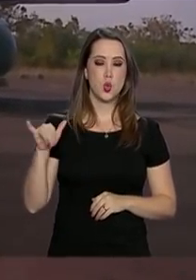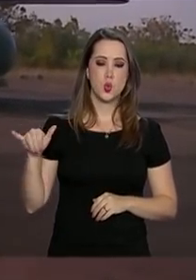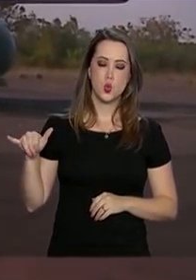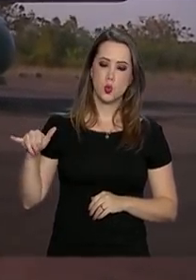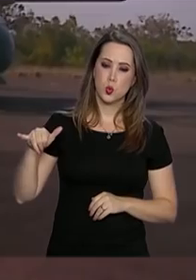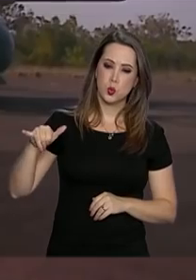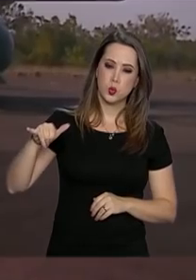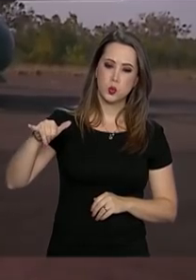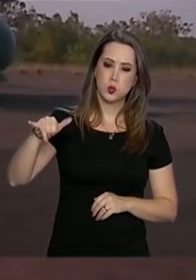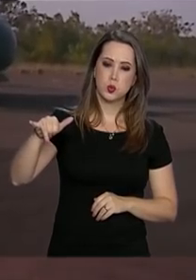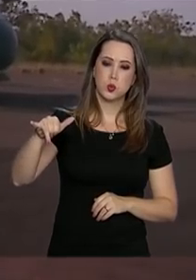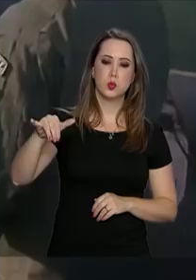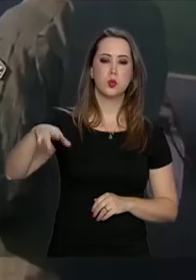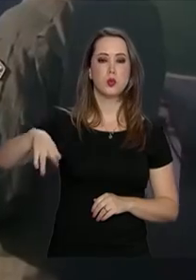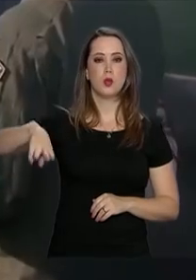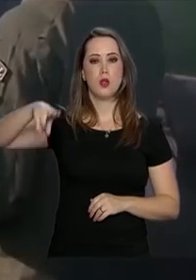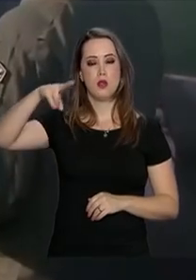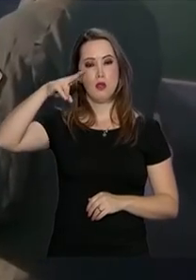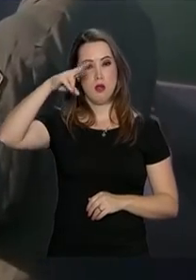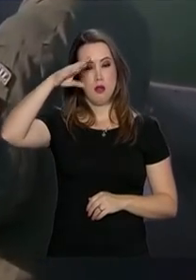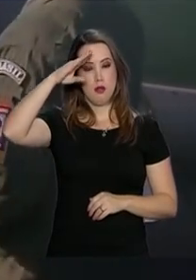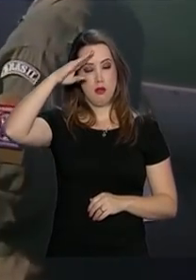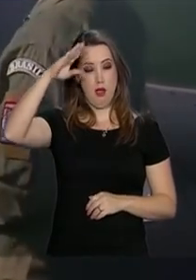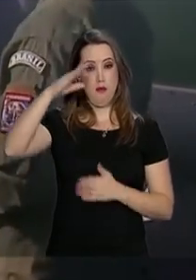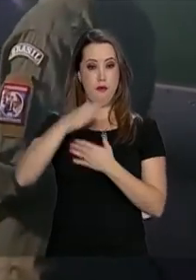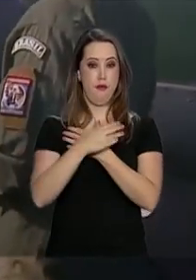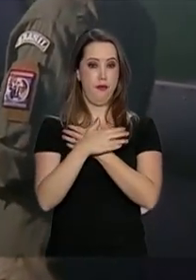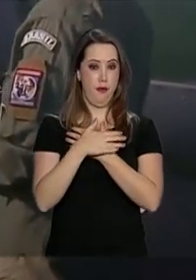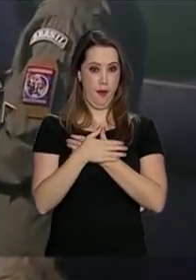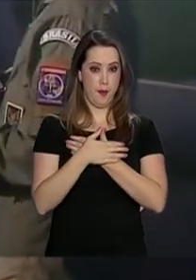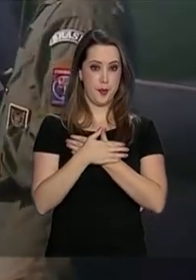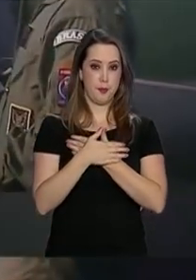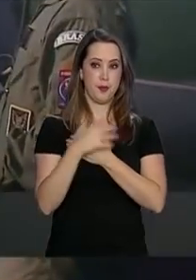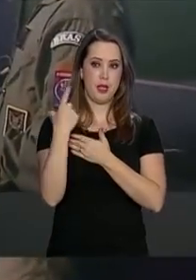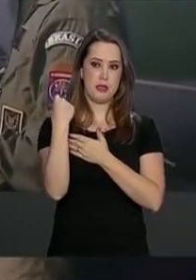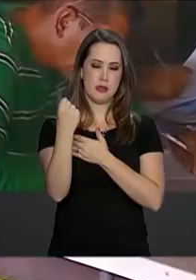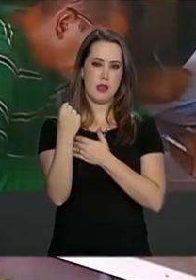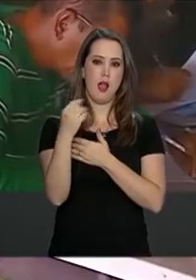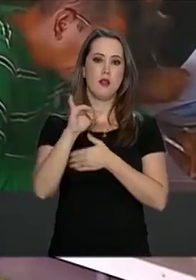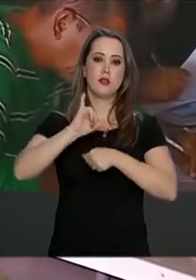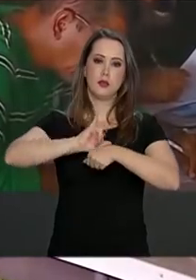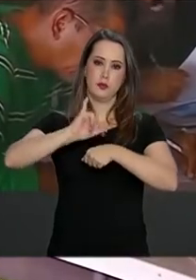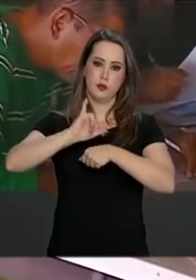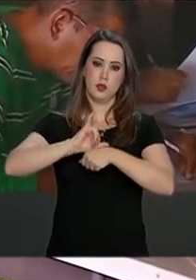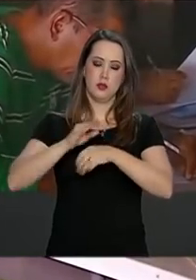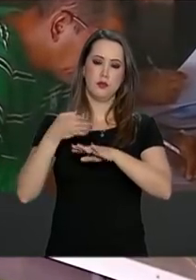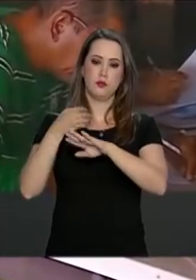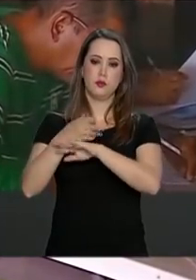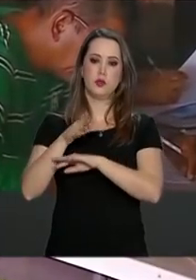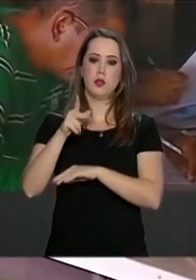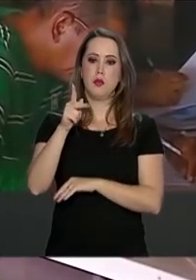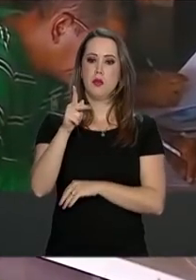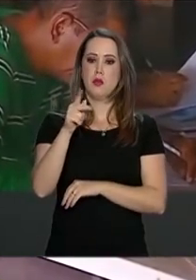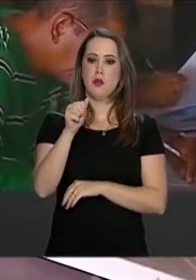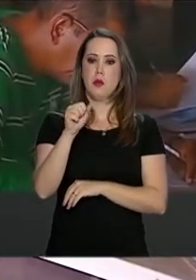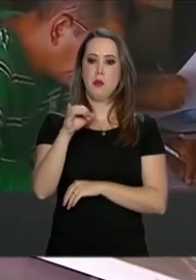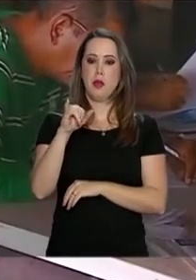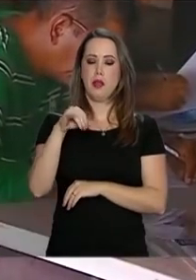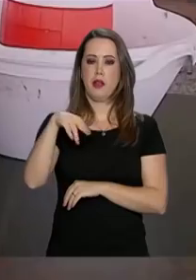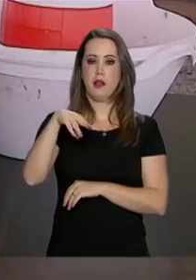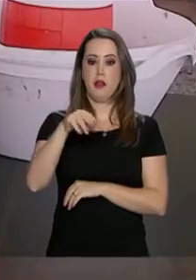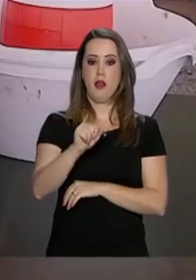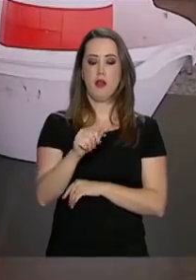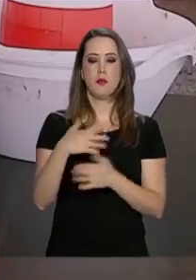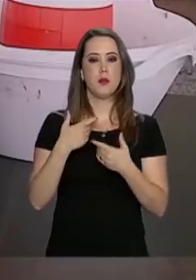Amazonas da Força Aérea Brasileira, a comitiva saiu de Boa Vista rumo a Pacaraima. A rotina da cidade mudou há cerca de dois